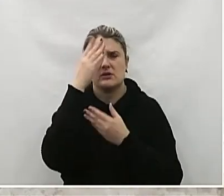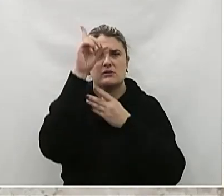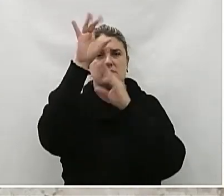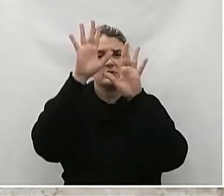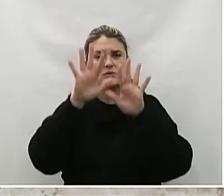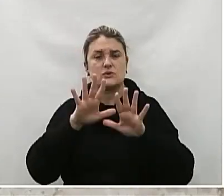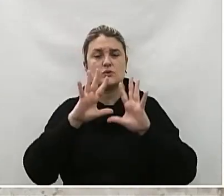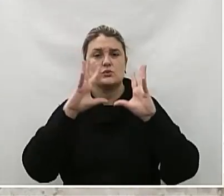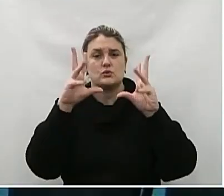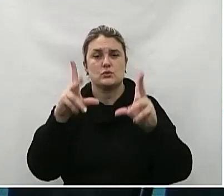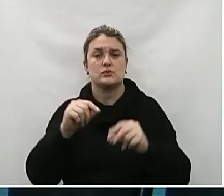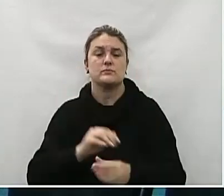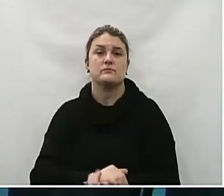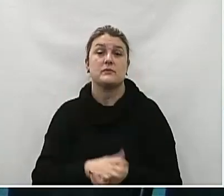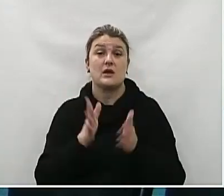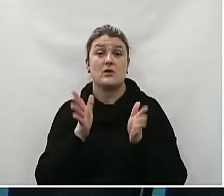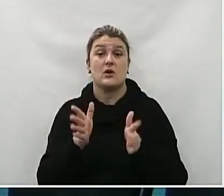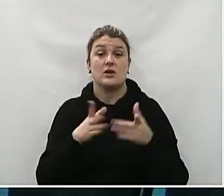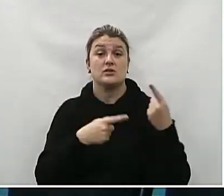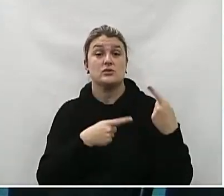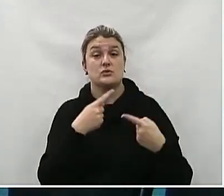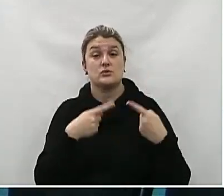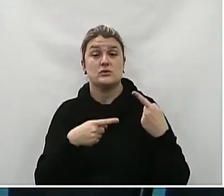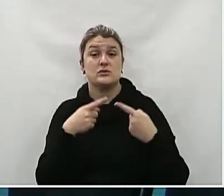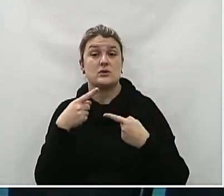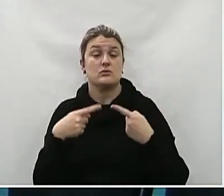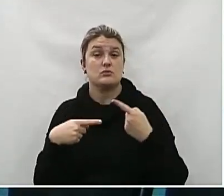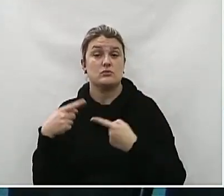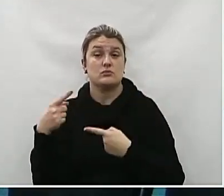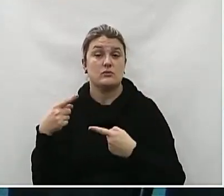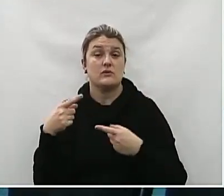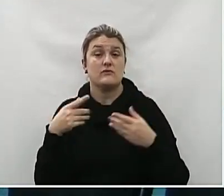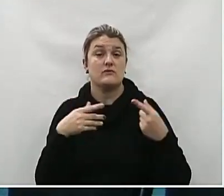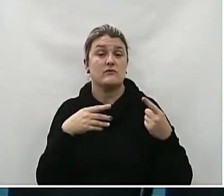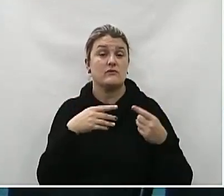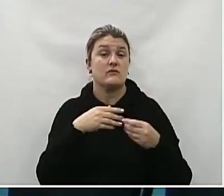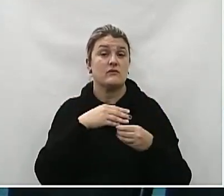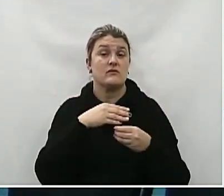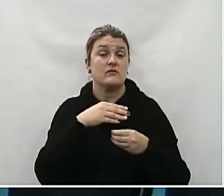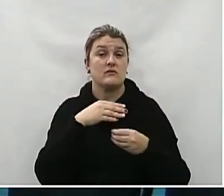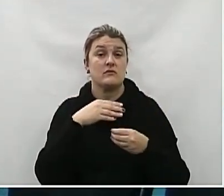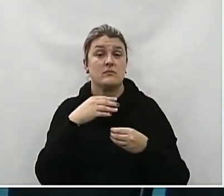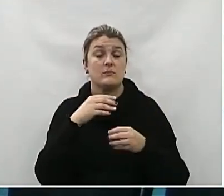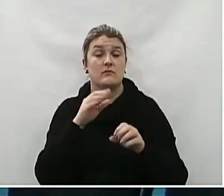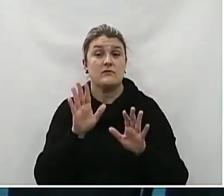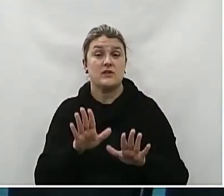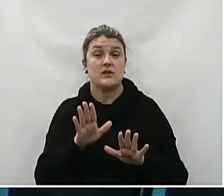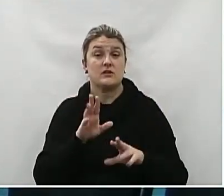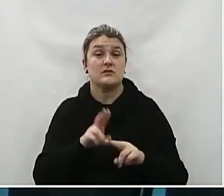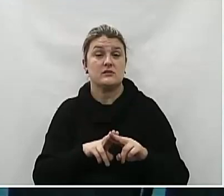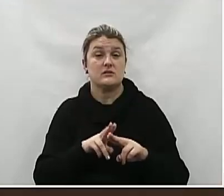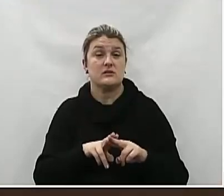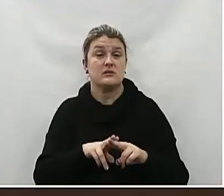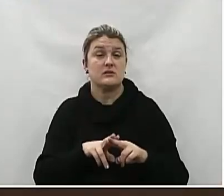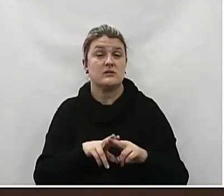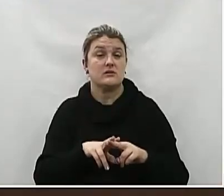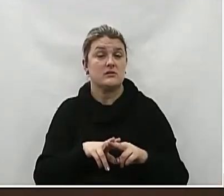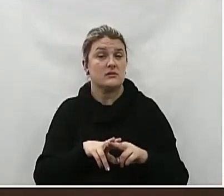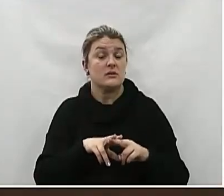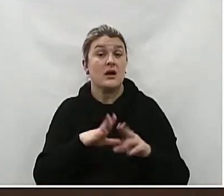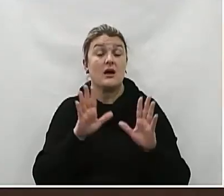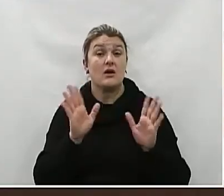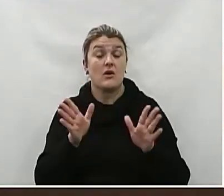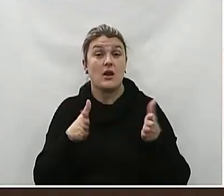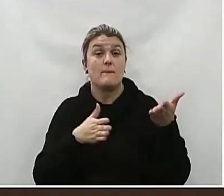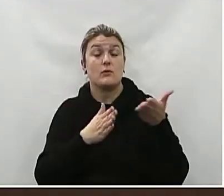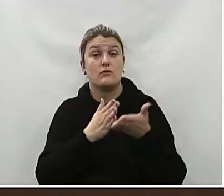E Em discussão Em votação Em Senhores vereadores Que aprovam Permaneçam como estão Está aprovada